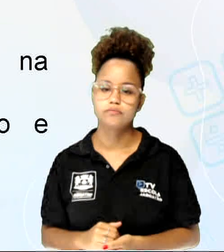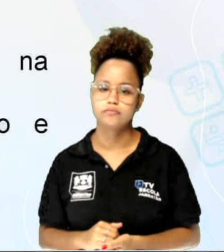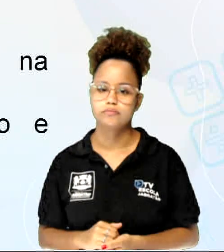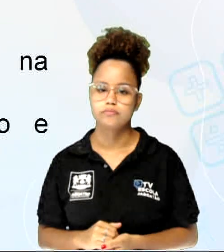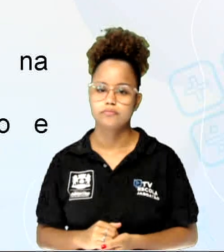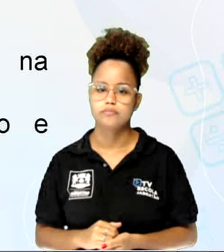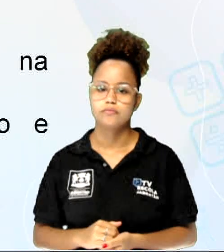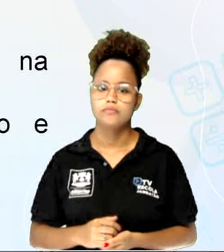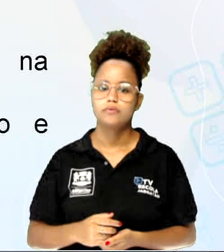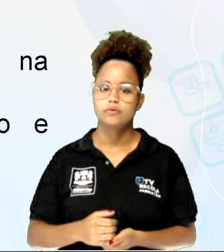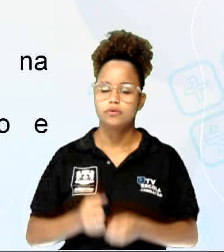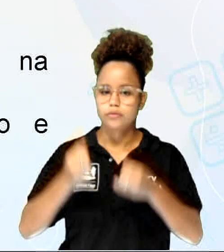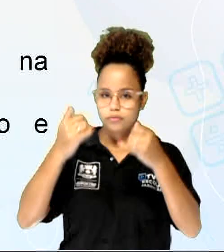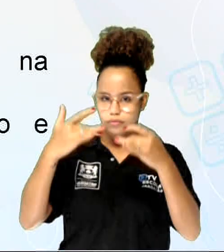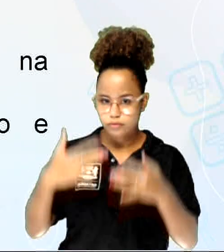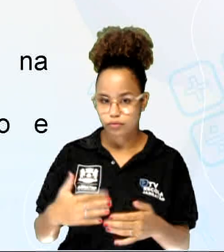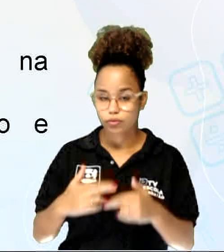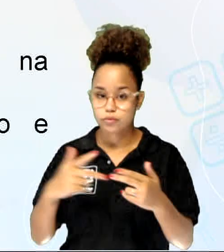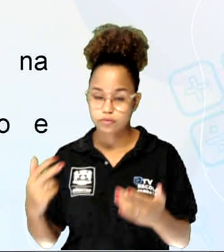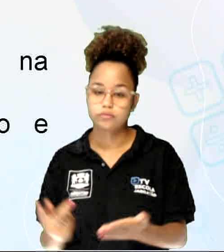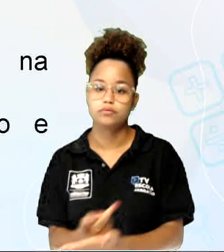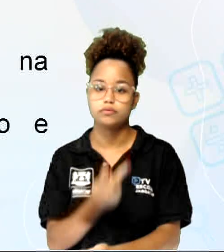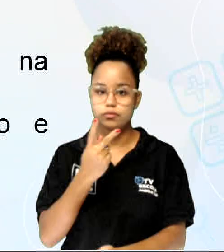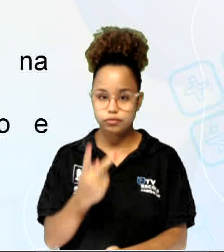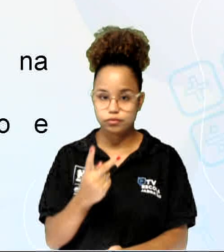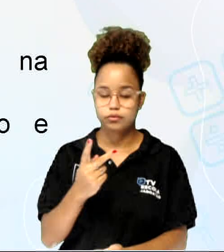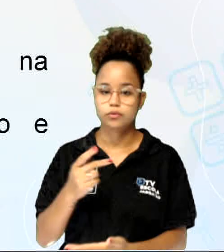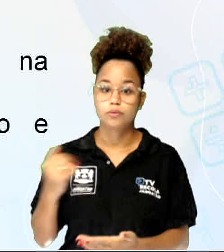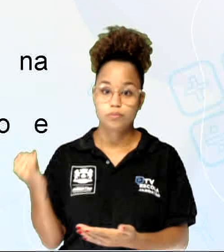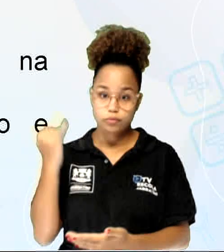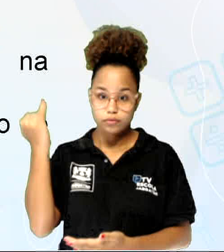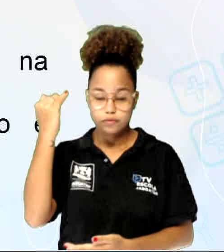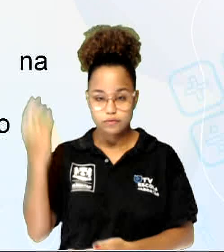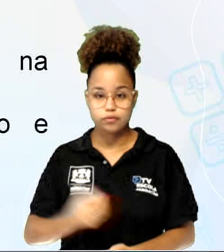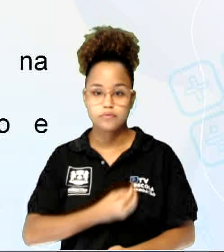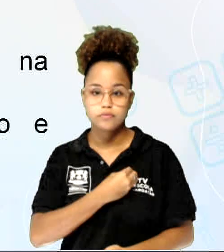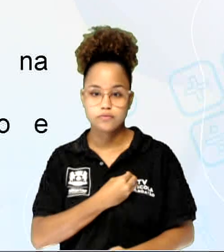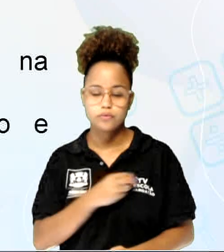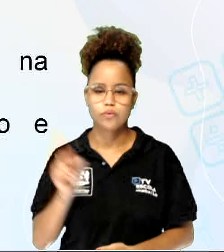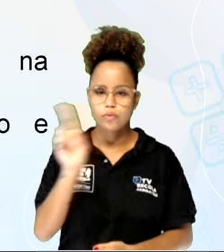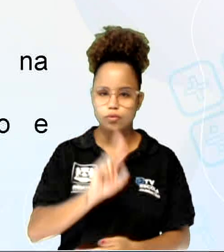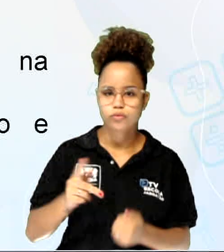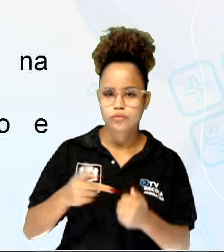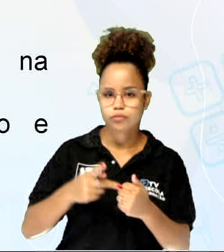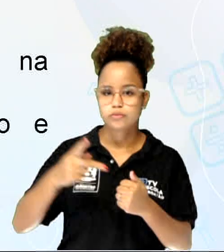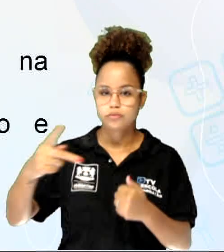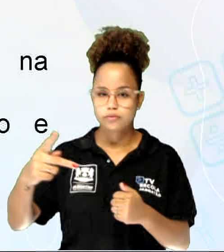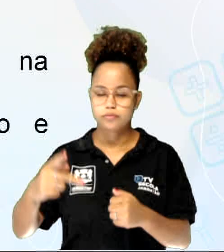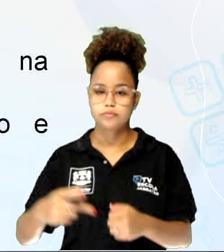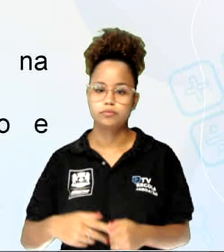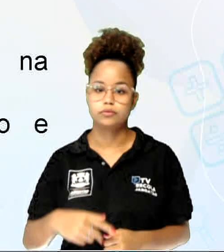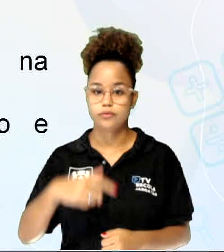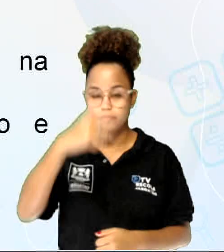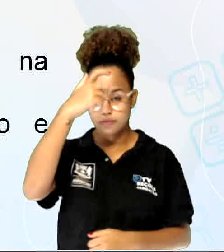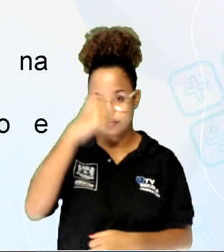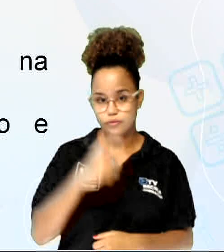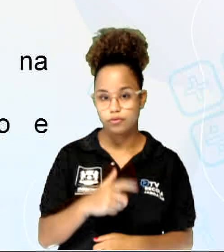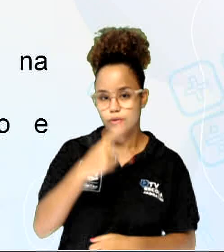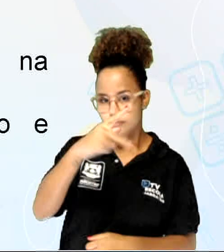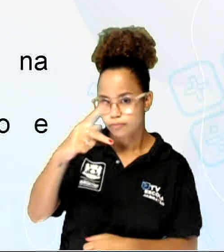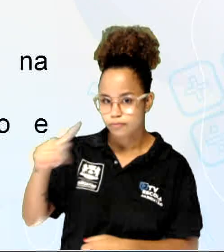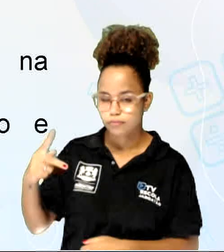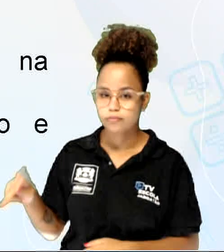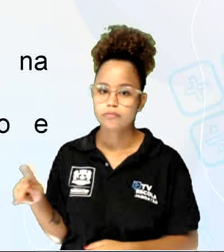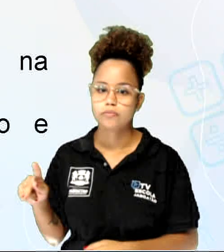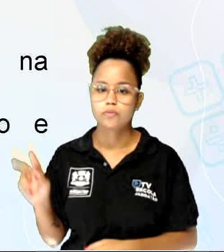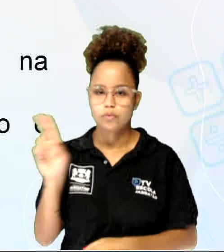fatos marcantes da vida desse alguém, uso de pronomes pessoais e possessivos, uso de